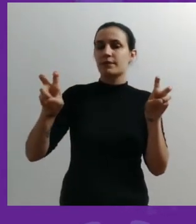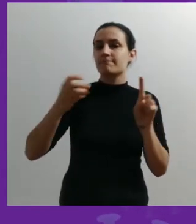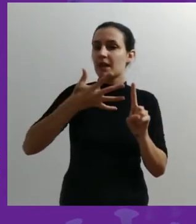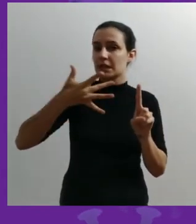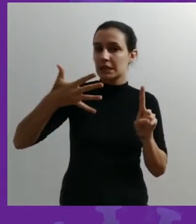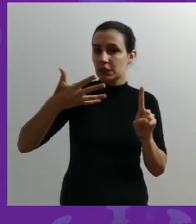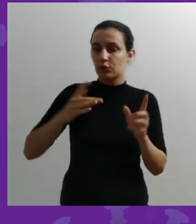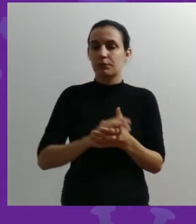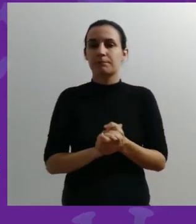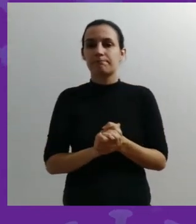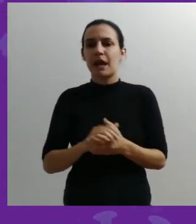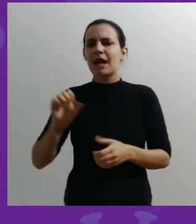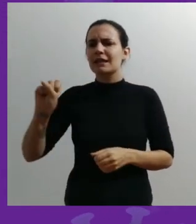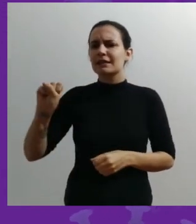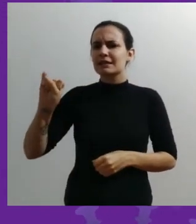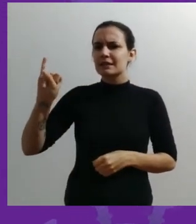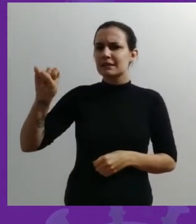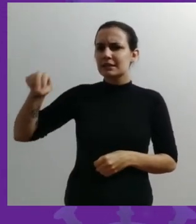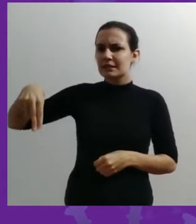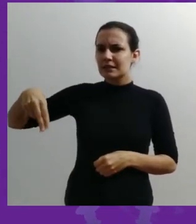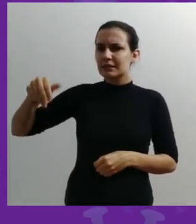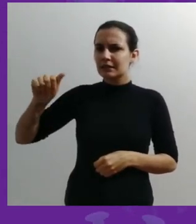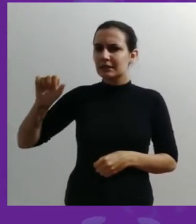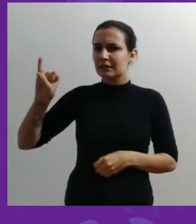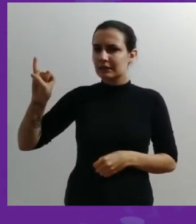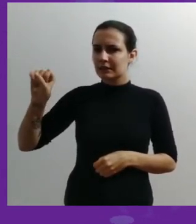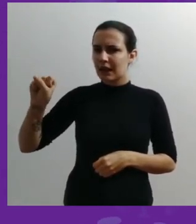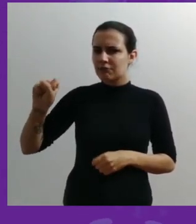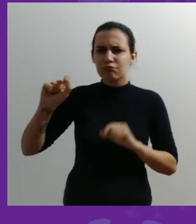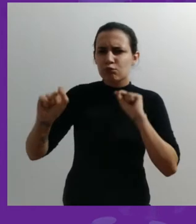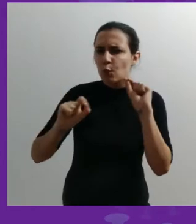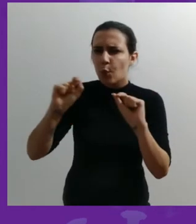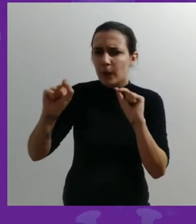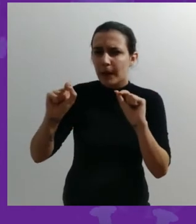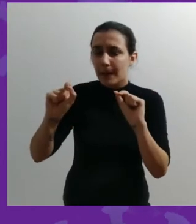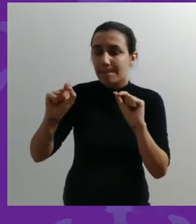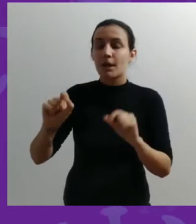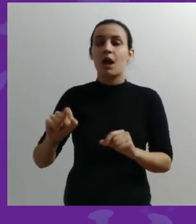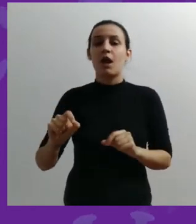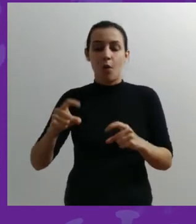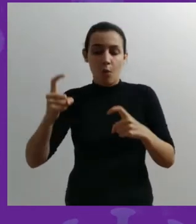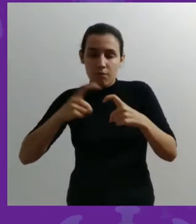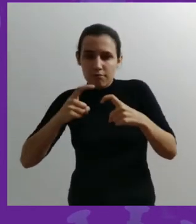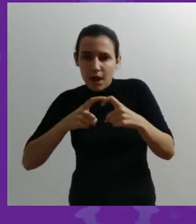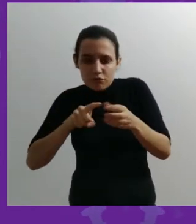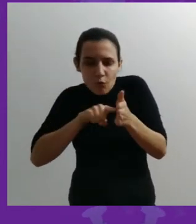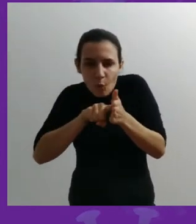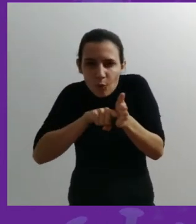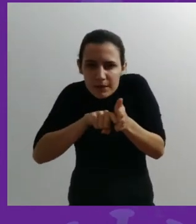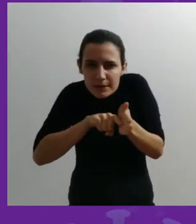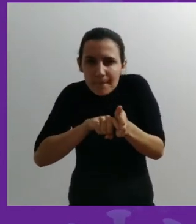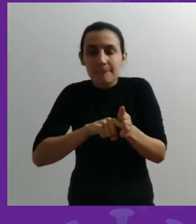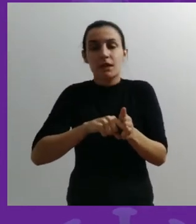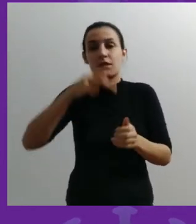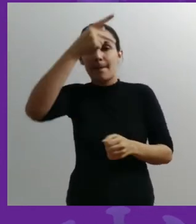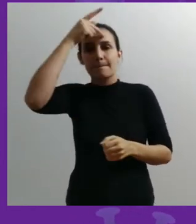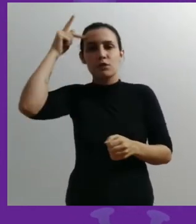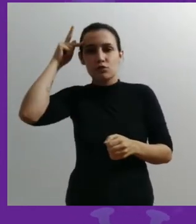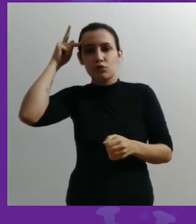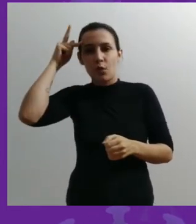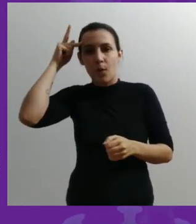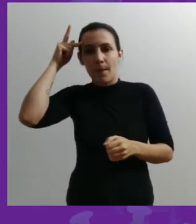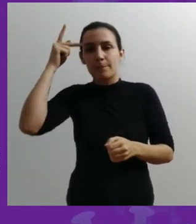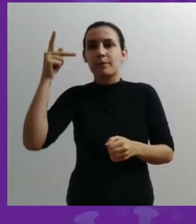sobre o termo síndrome. Então veja bem, o que são sinais? Sinais são coisas que na hora que o médico examina a pessoa,